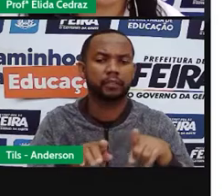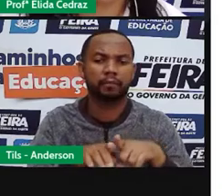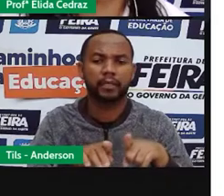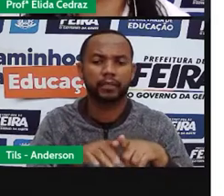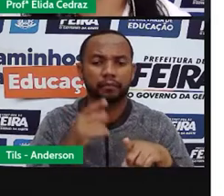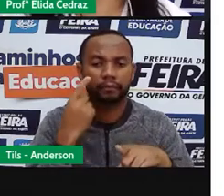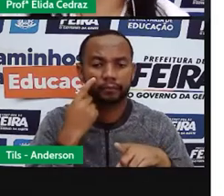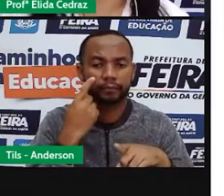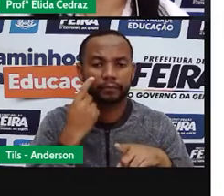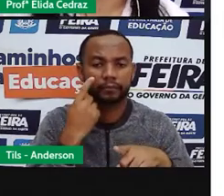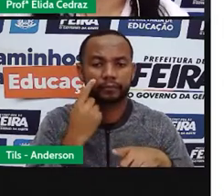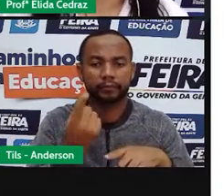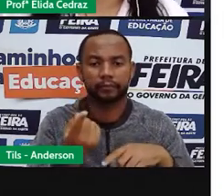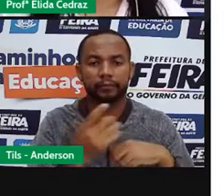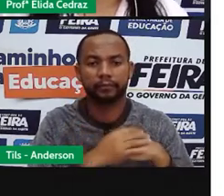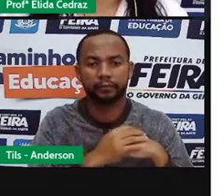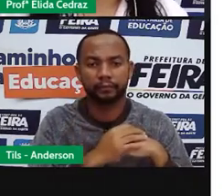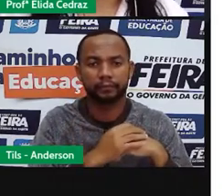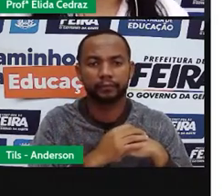recordar agora.